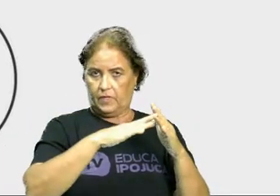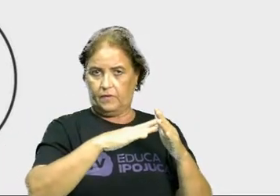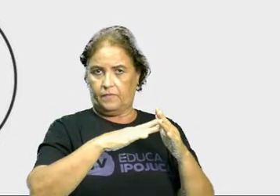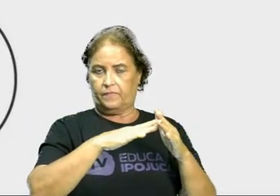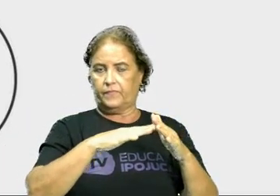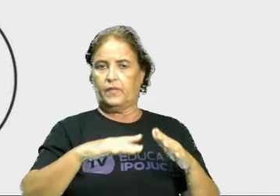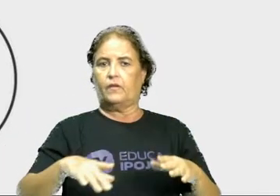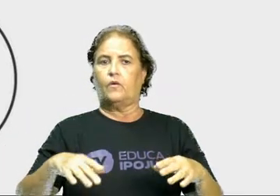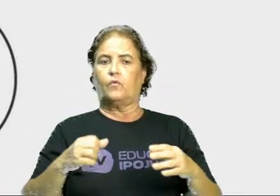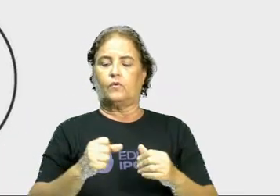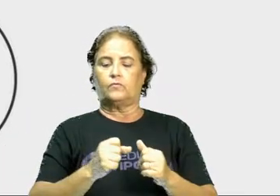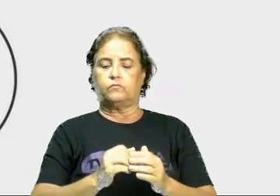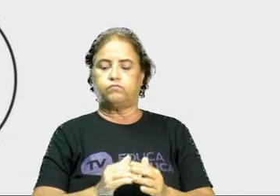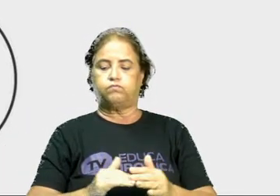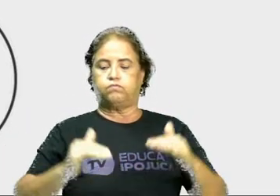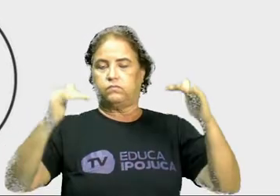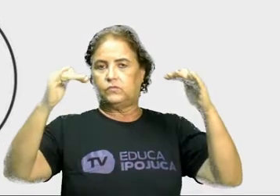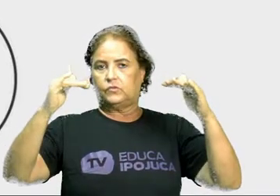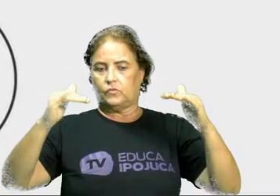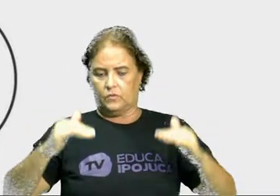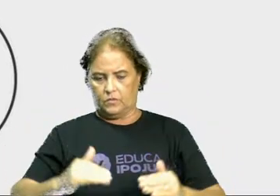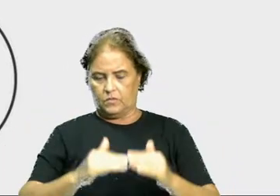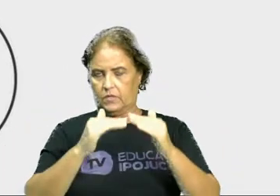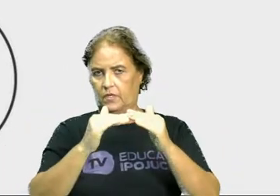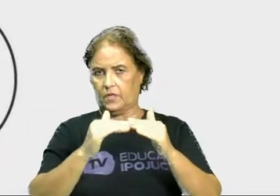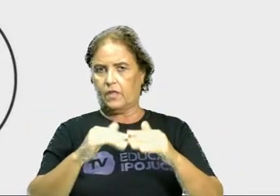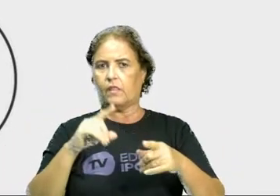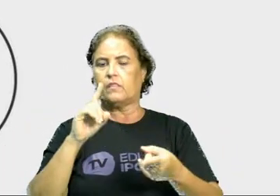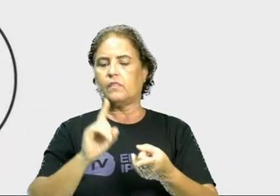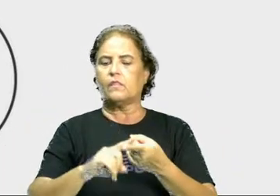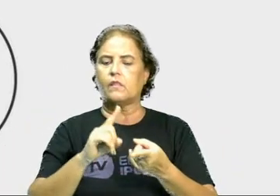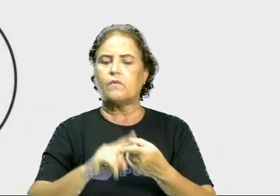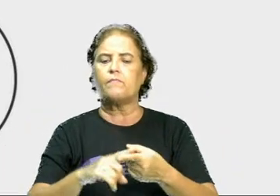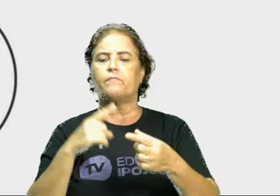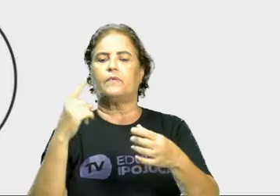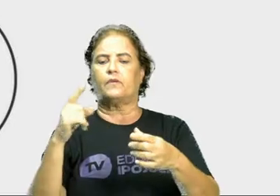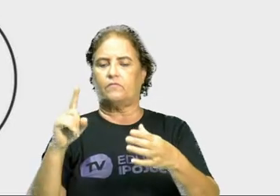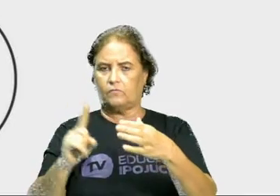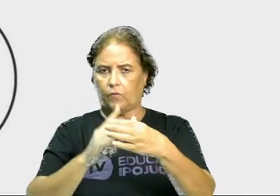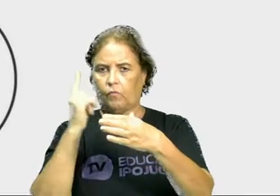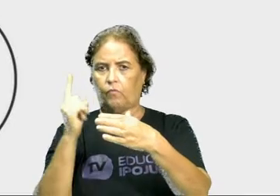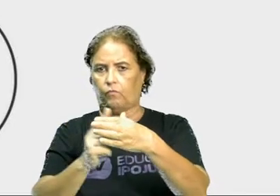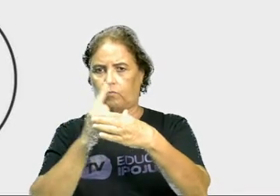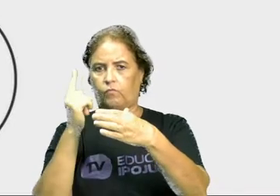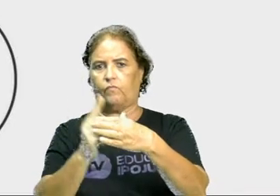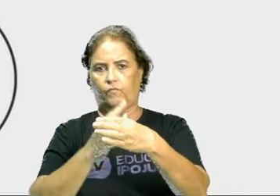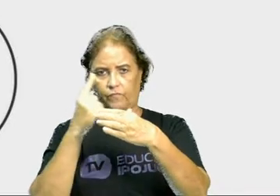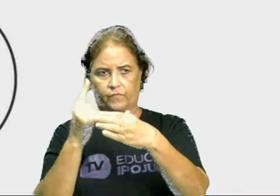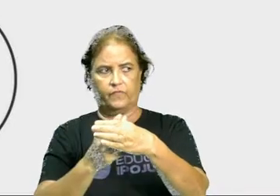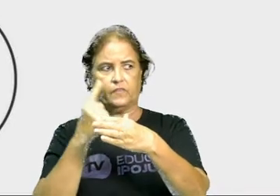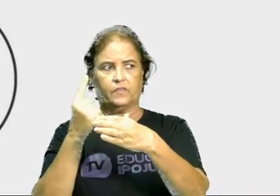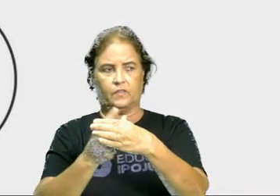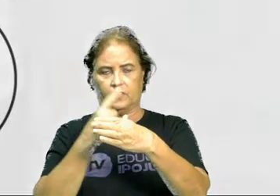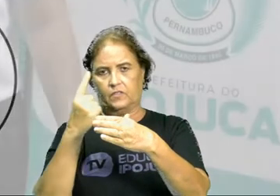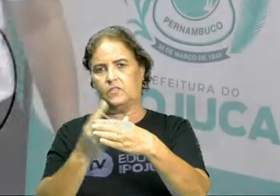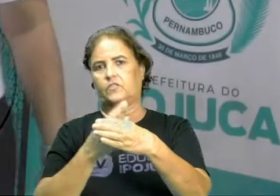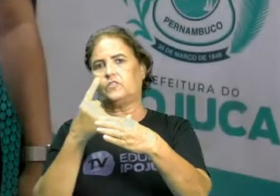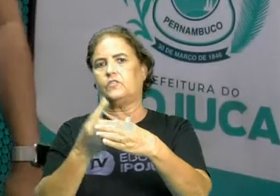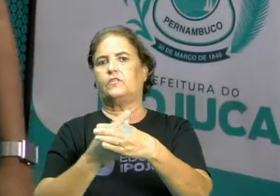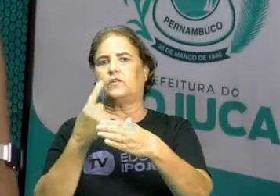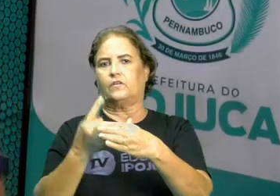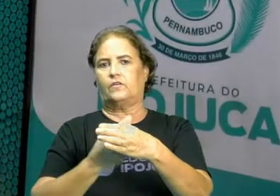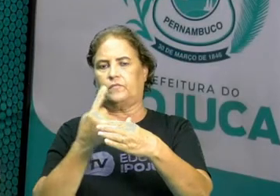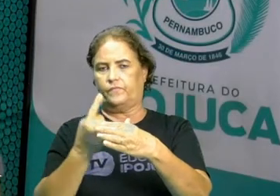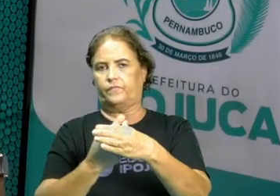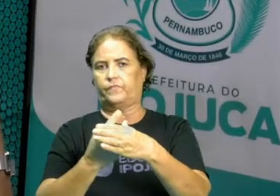força vai girar também as turbinas, que são essas coisas bem grandes que a gente está vendo aqui. Que vai